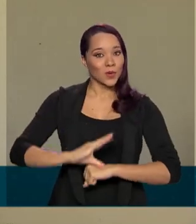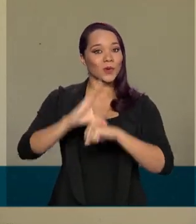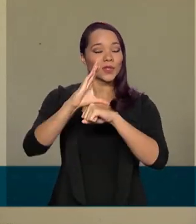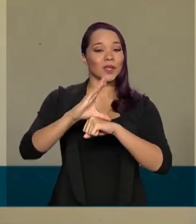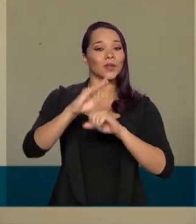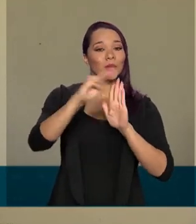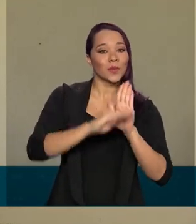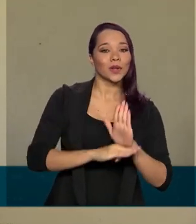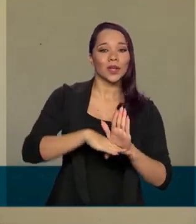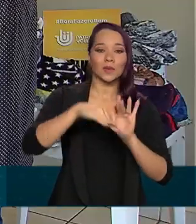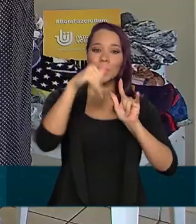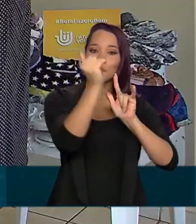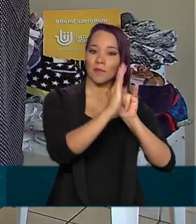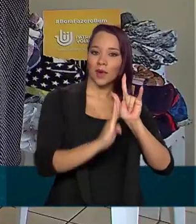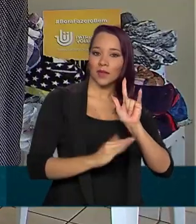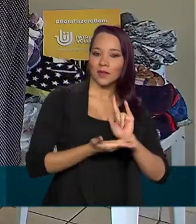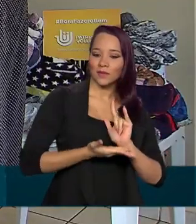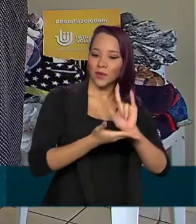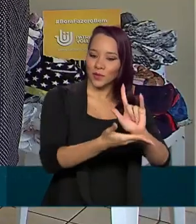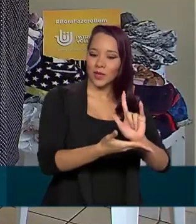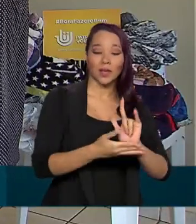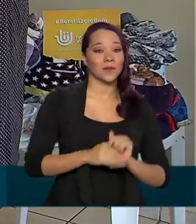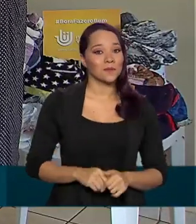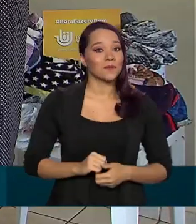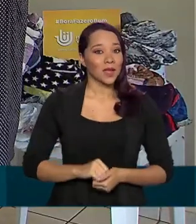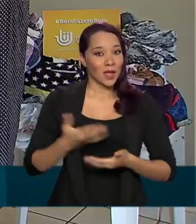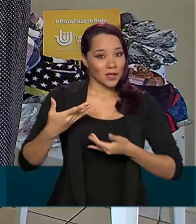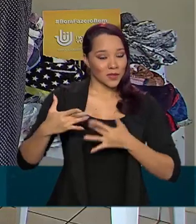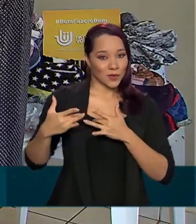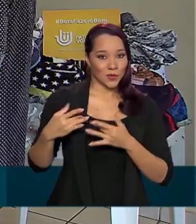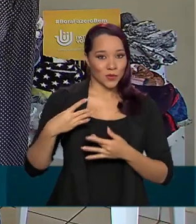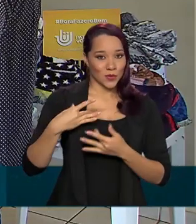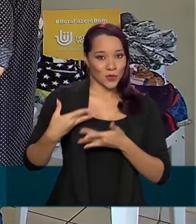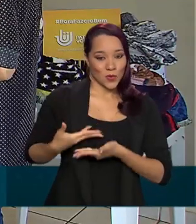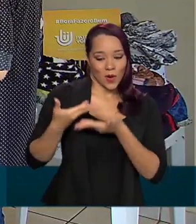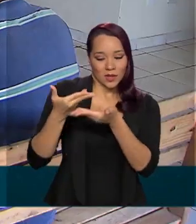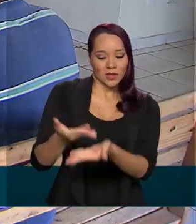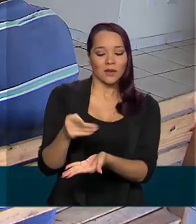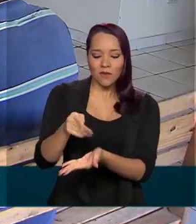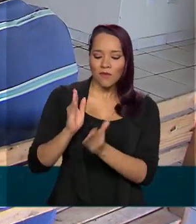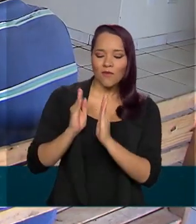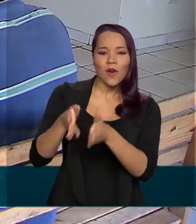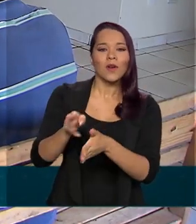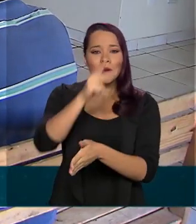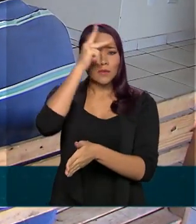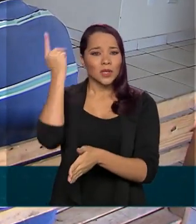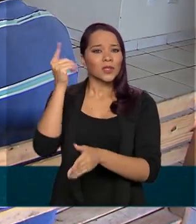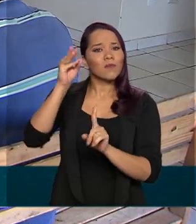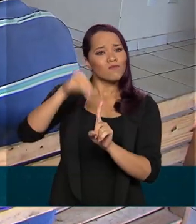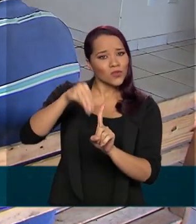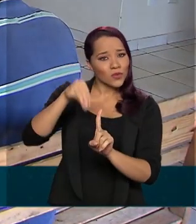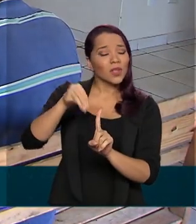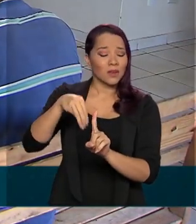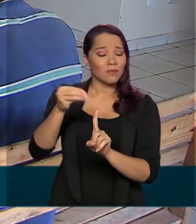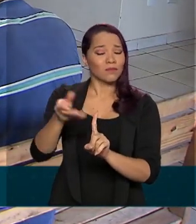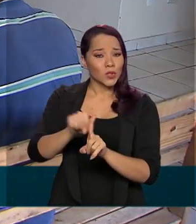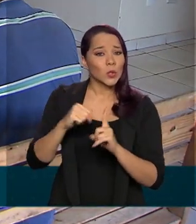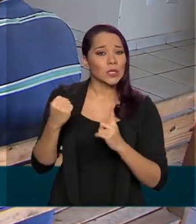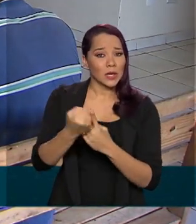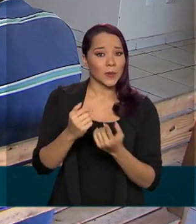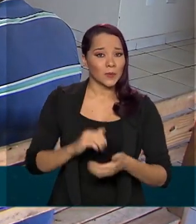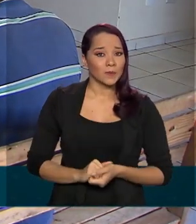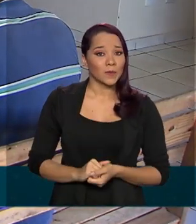programa Pátria Voluntária. As doações do programa são direcionadas a pessoas em situação de vulnerabilidade social,